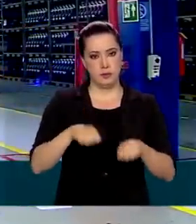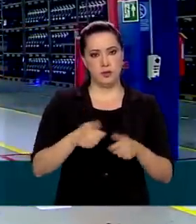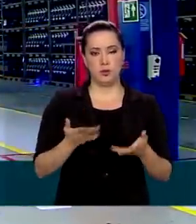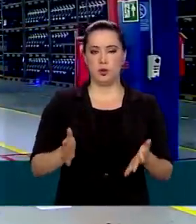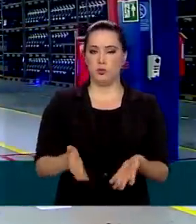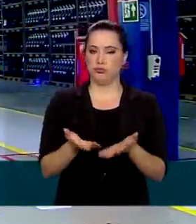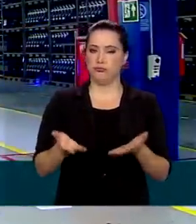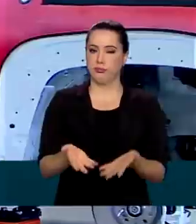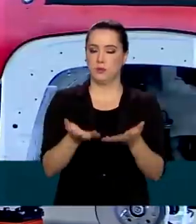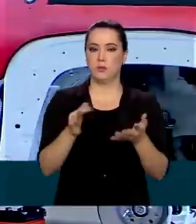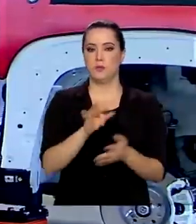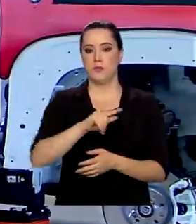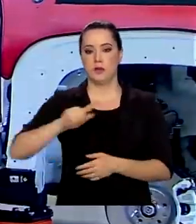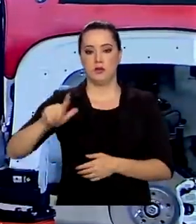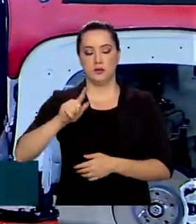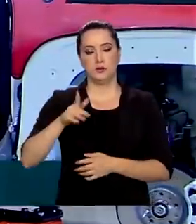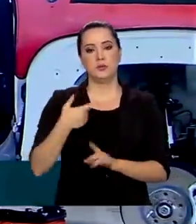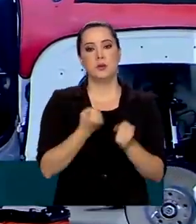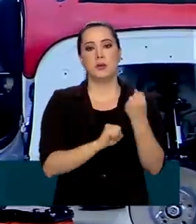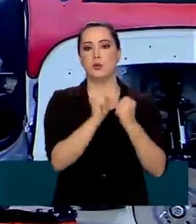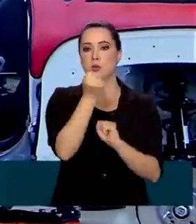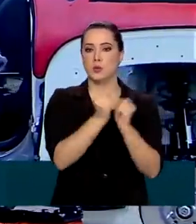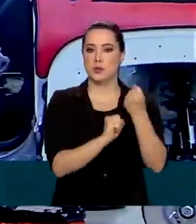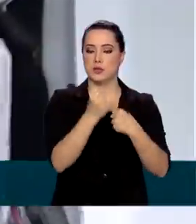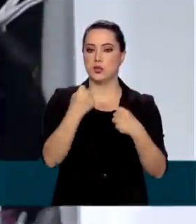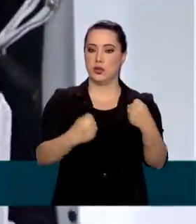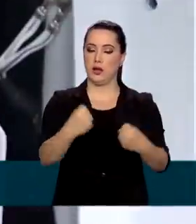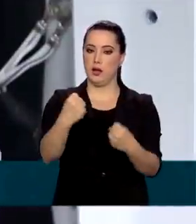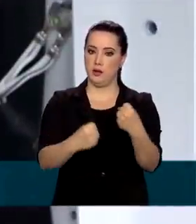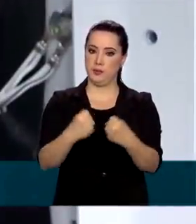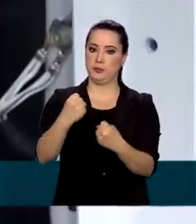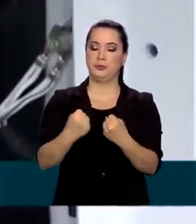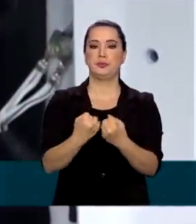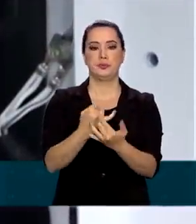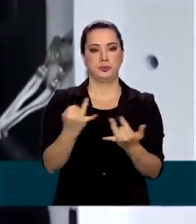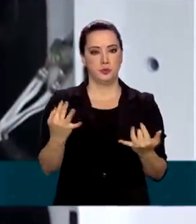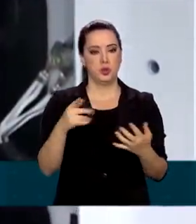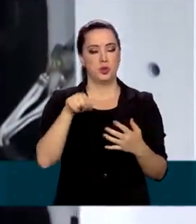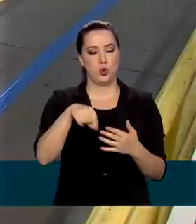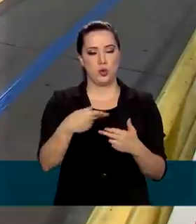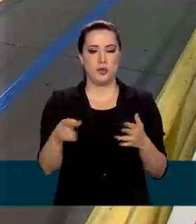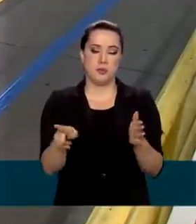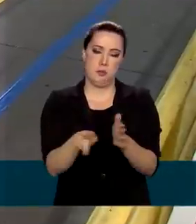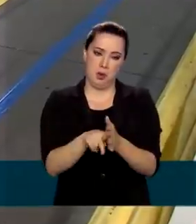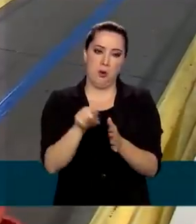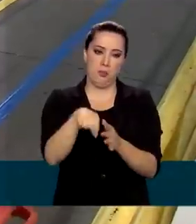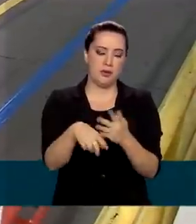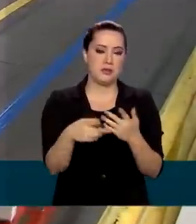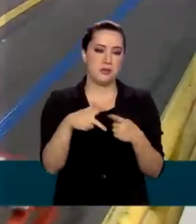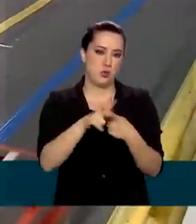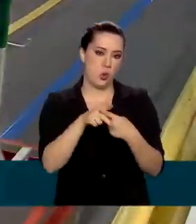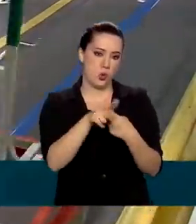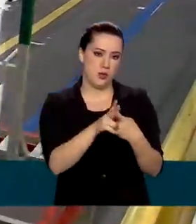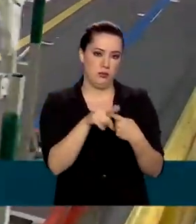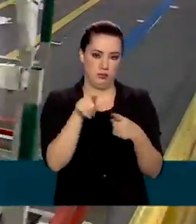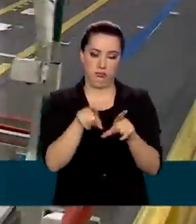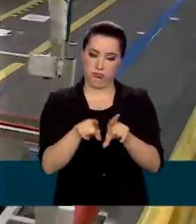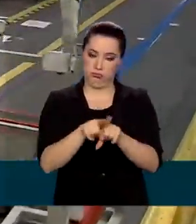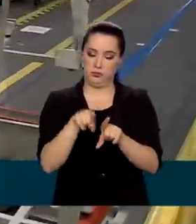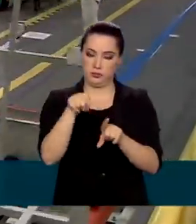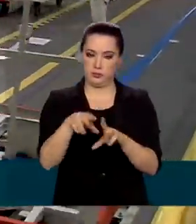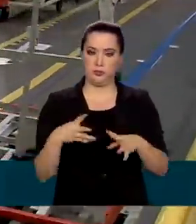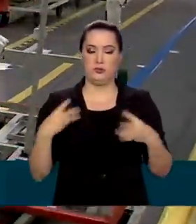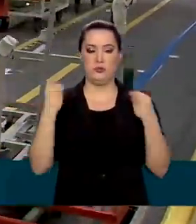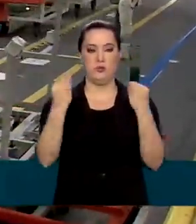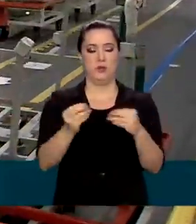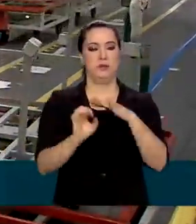incentivos fiscais para montadoras de veículos e fabricantes de autopeças. O benefício é concedido para as